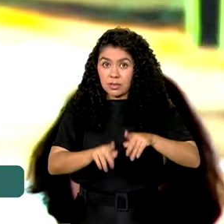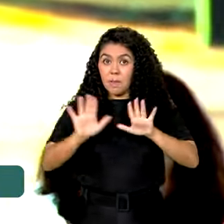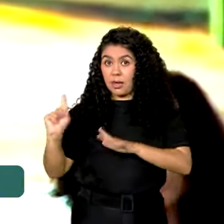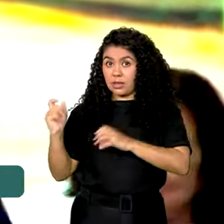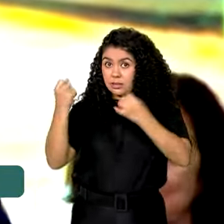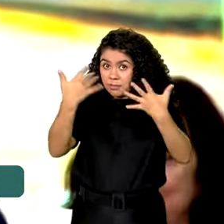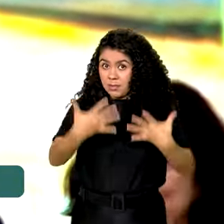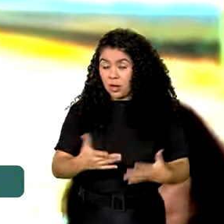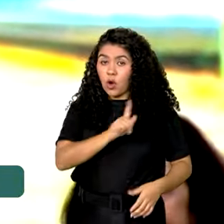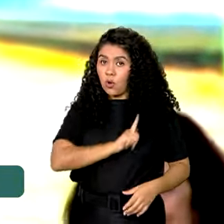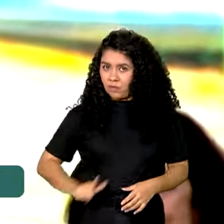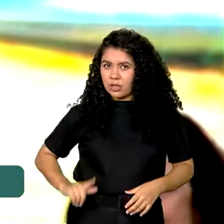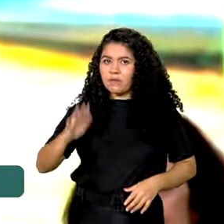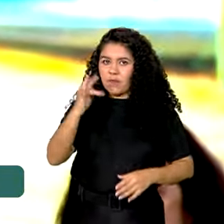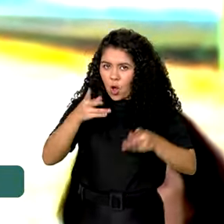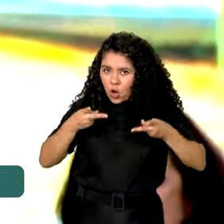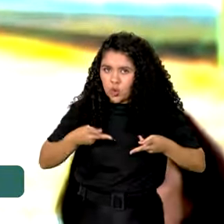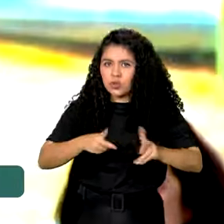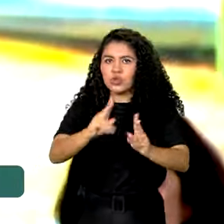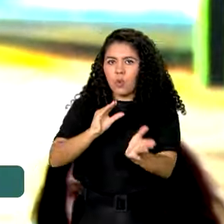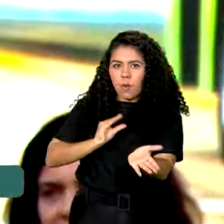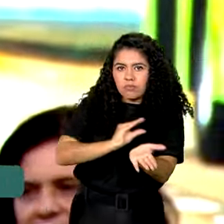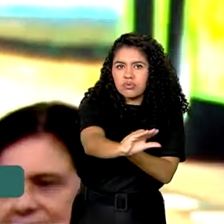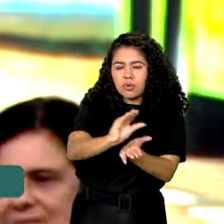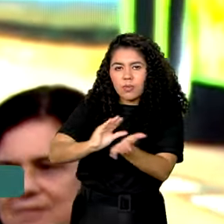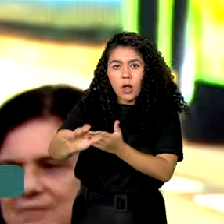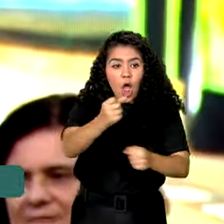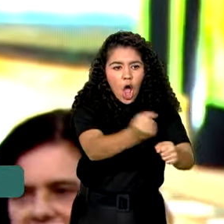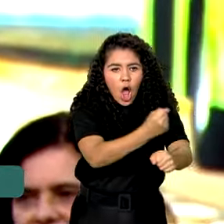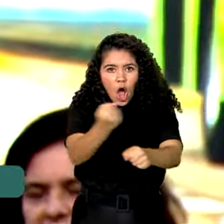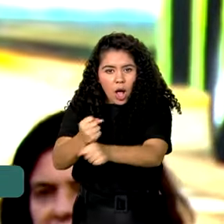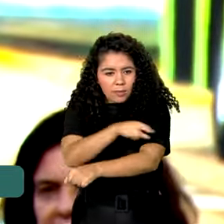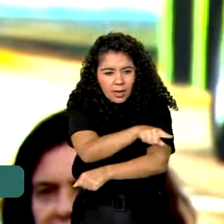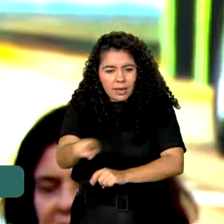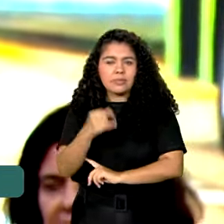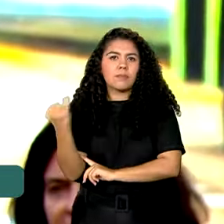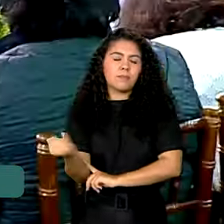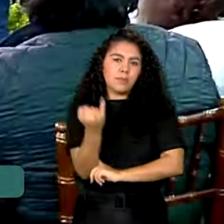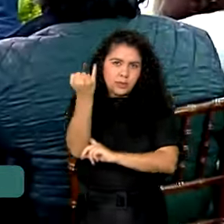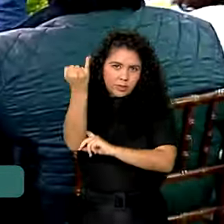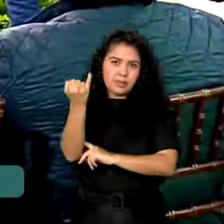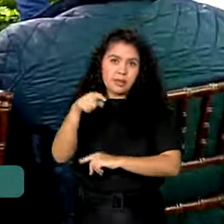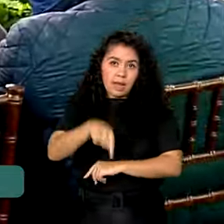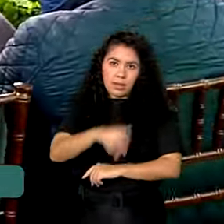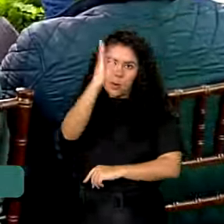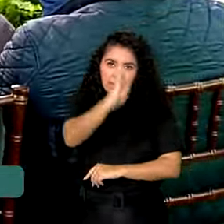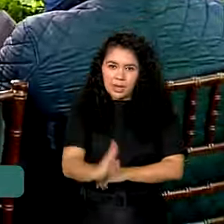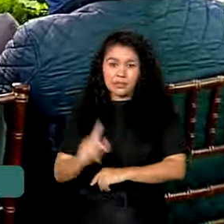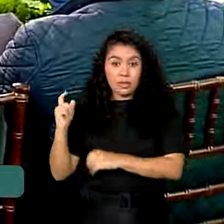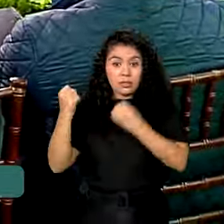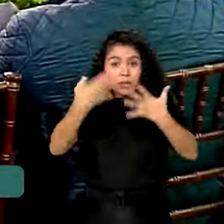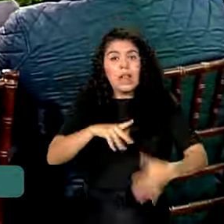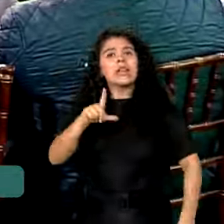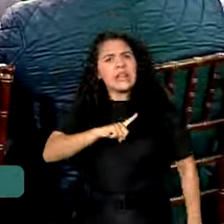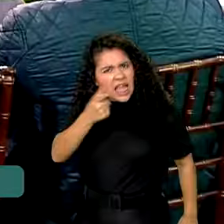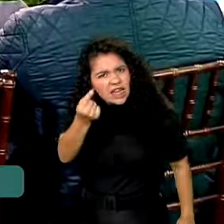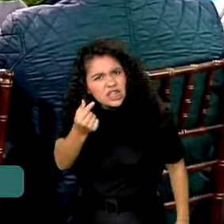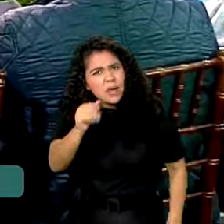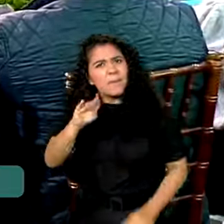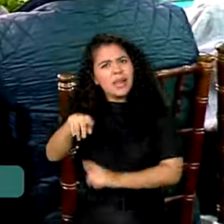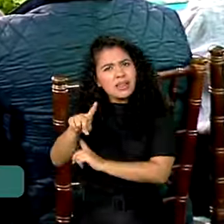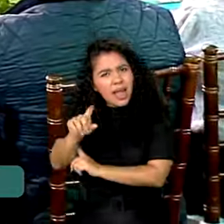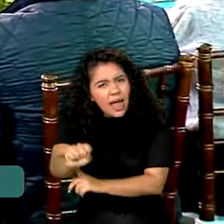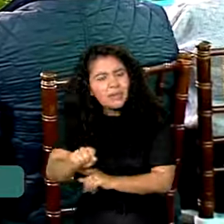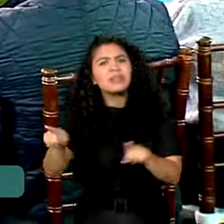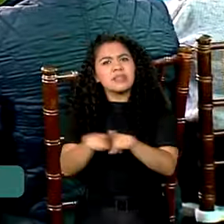federal vai continuar financiando obras relevantes para as cidades brasileiras. Tem dinheiro do BNDES e